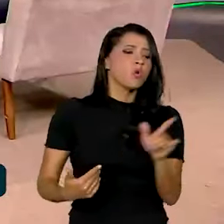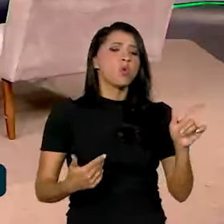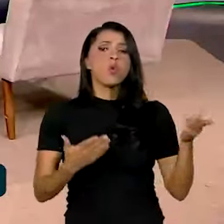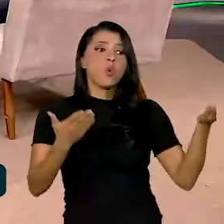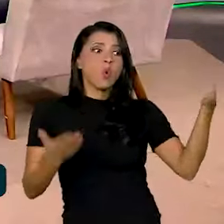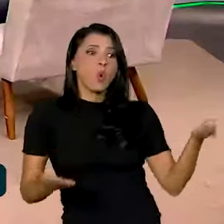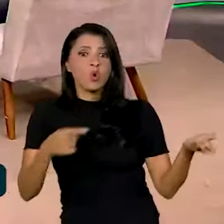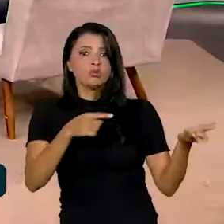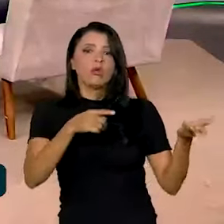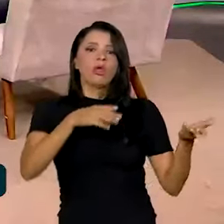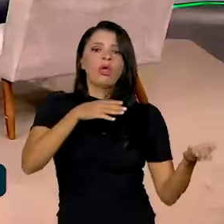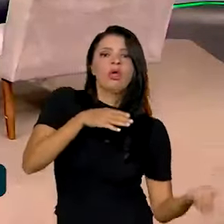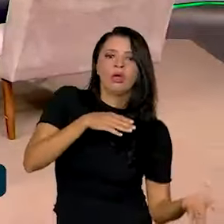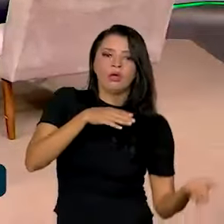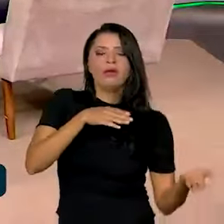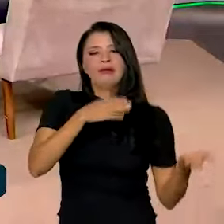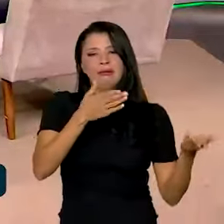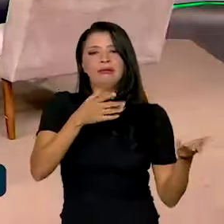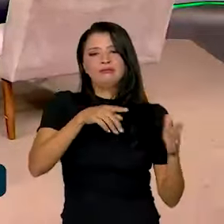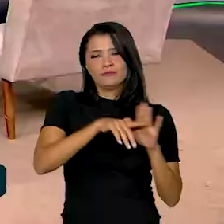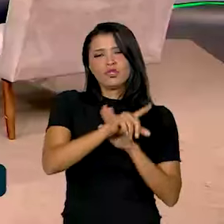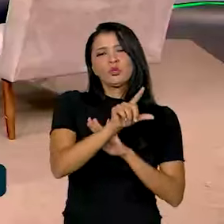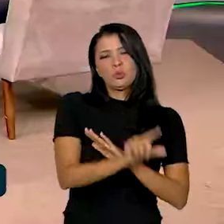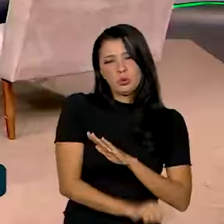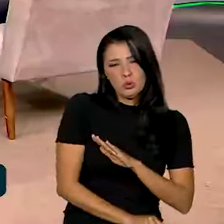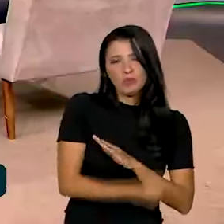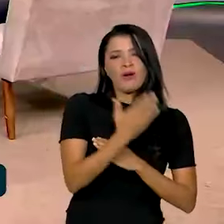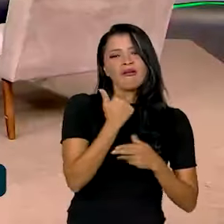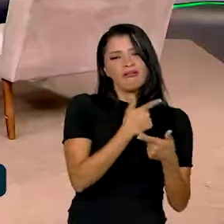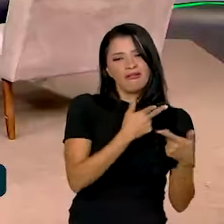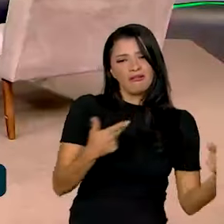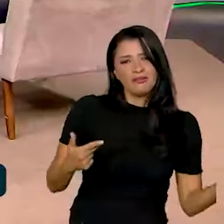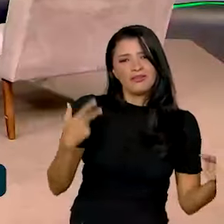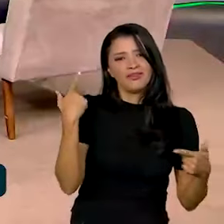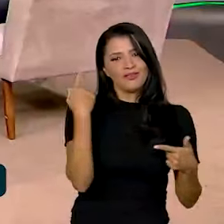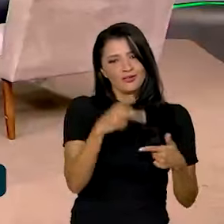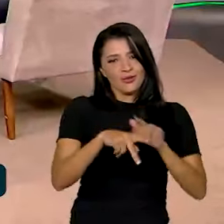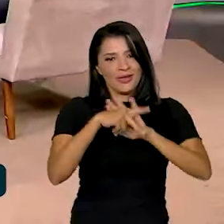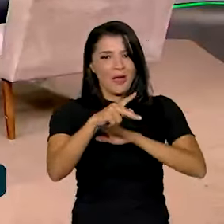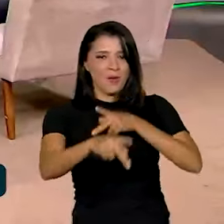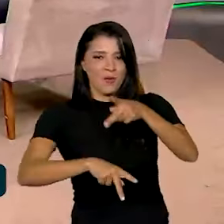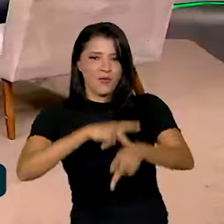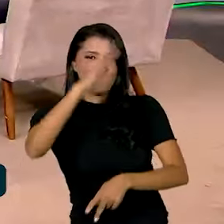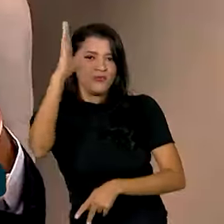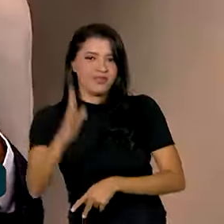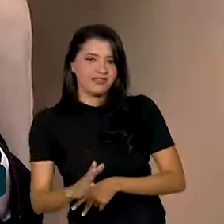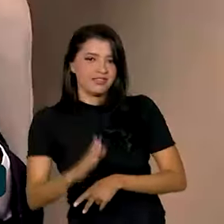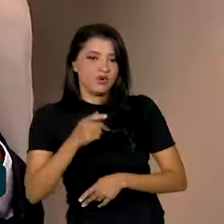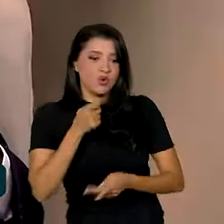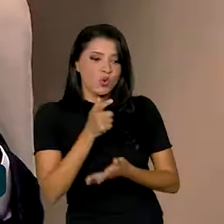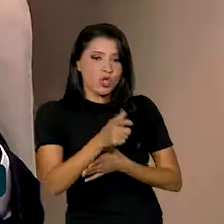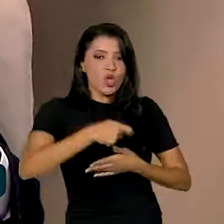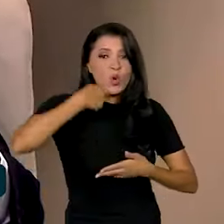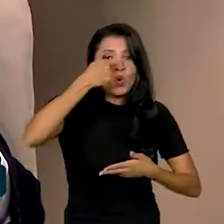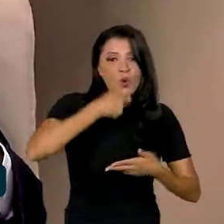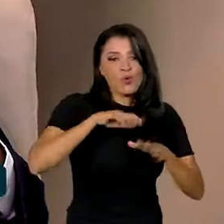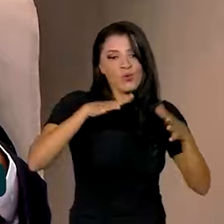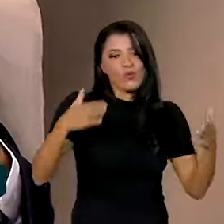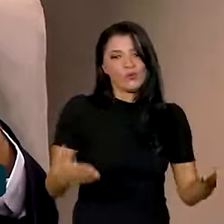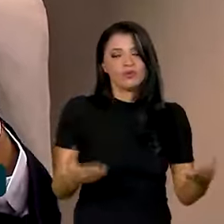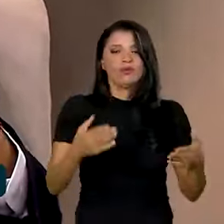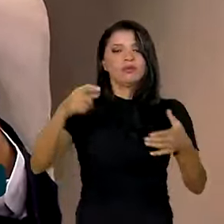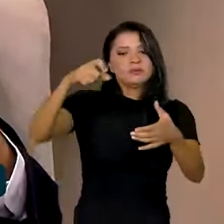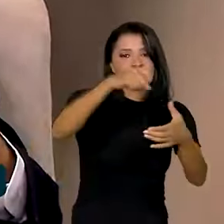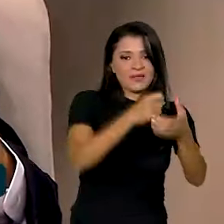que decresceu? Que é a produção de alimentos, alimentos que vão para a mesa do povo brasileiro. Trata-se de produzir